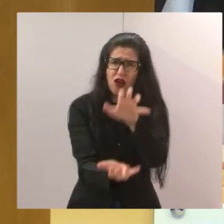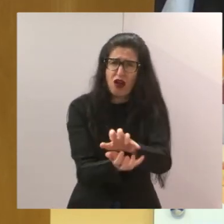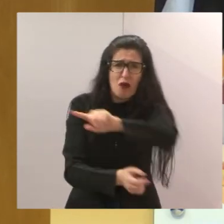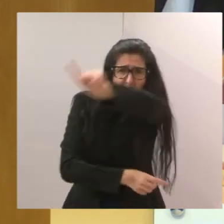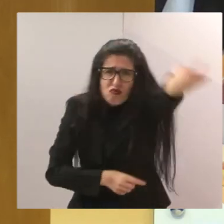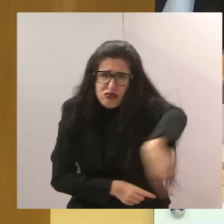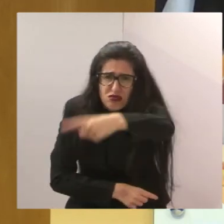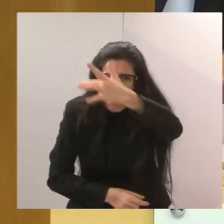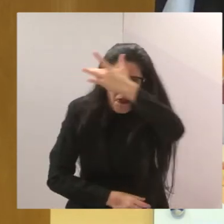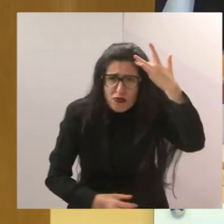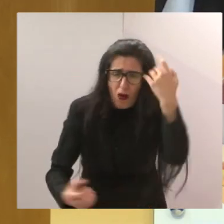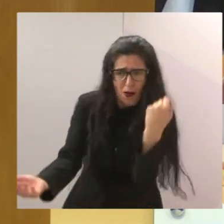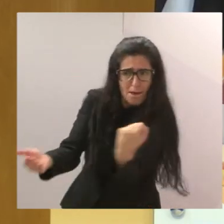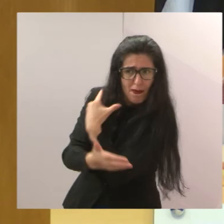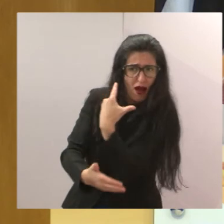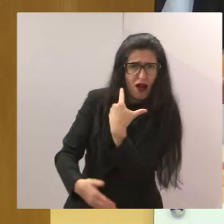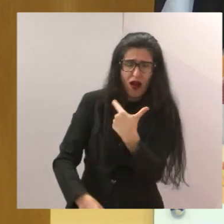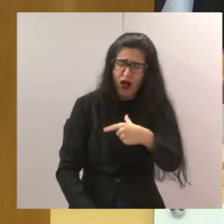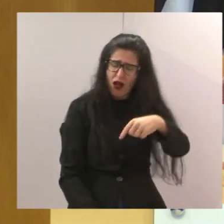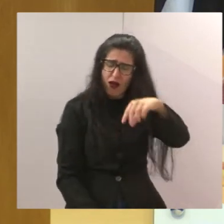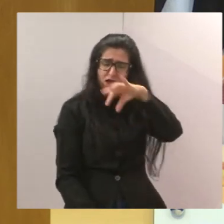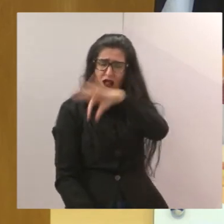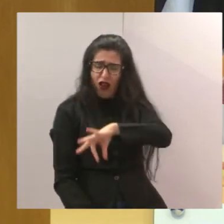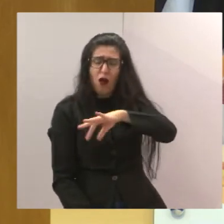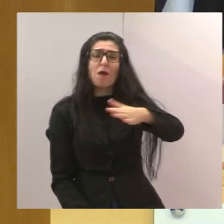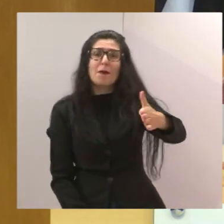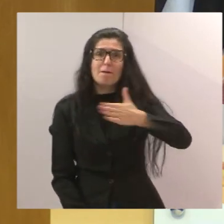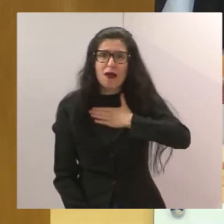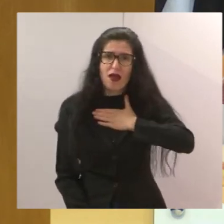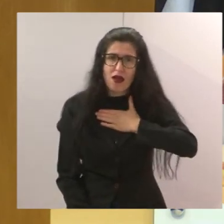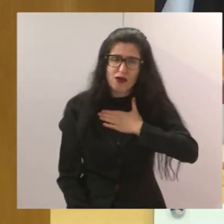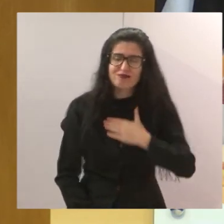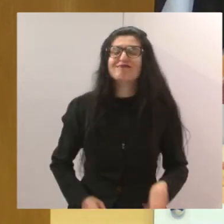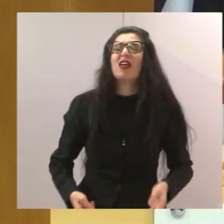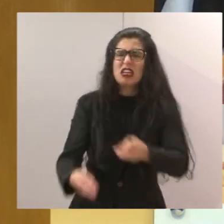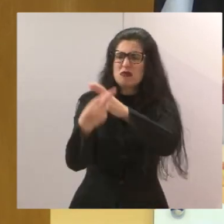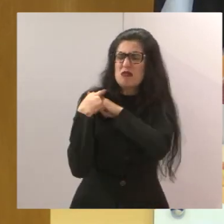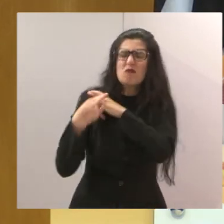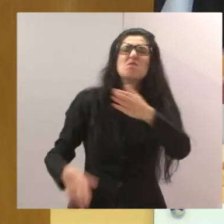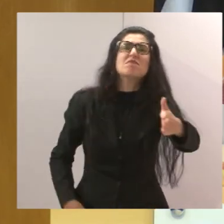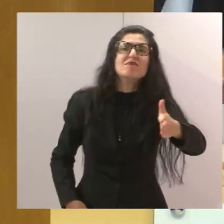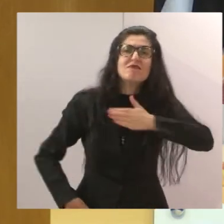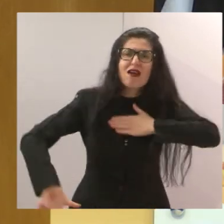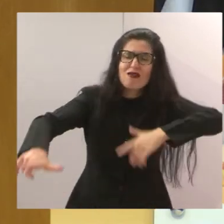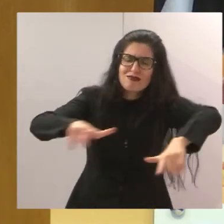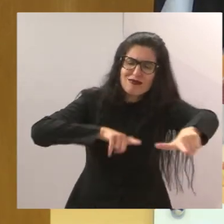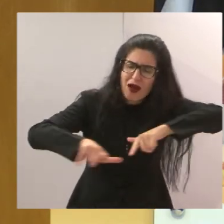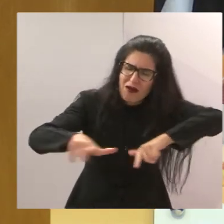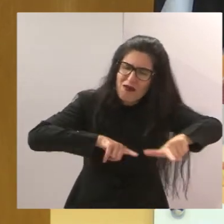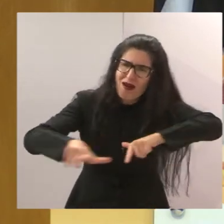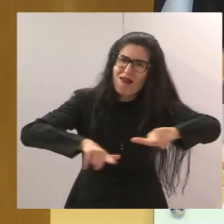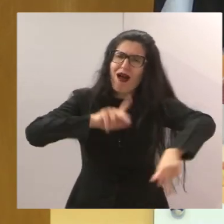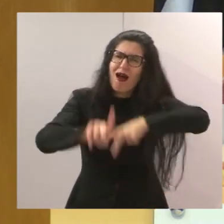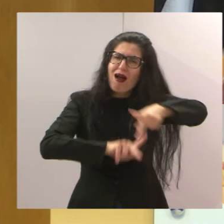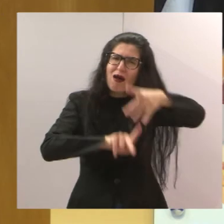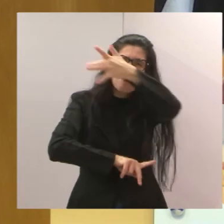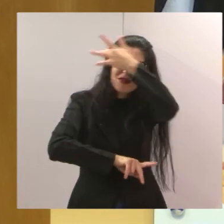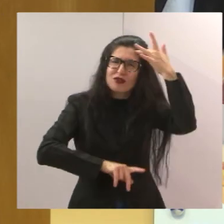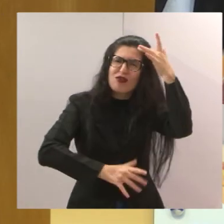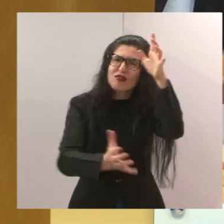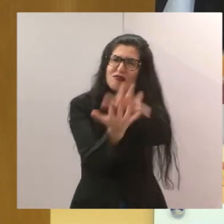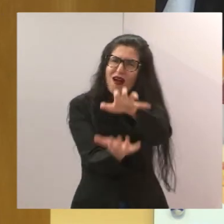salário. Vocês pagam meu salário é para mim trabalhar para o povo da nossa cidade de Jacareí.